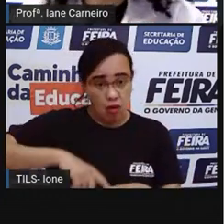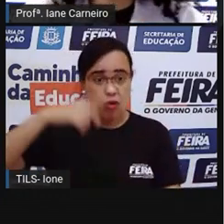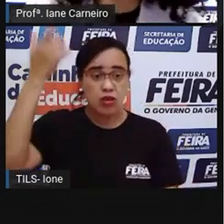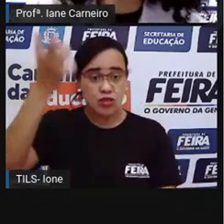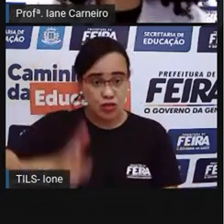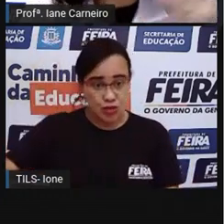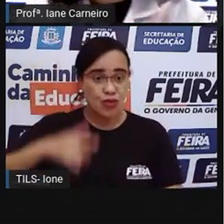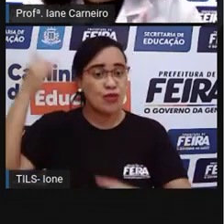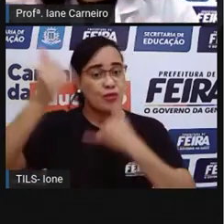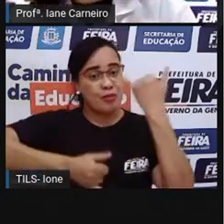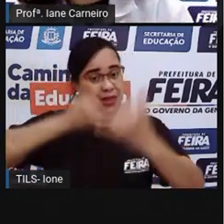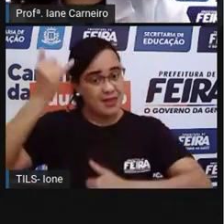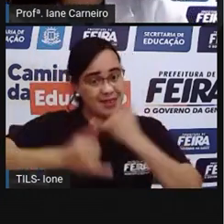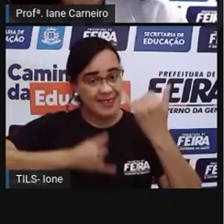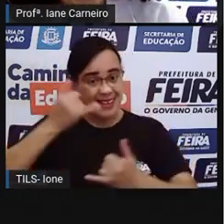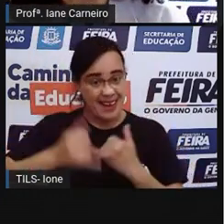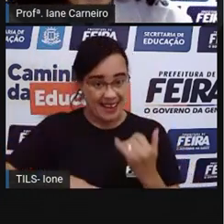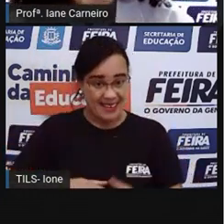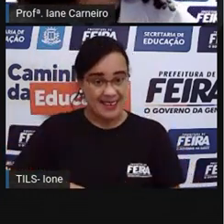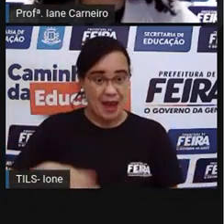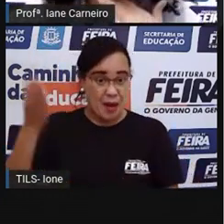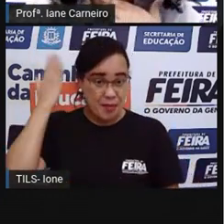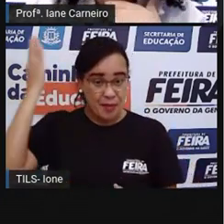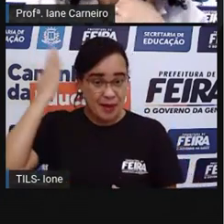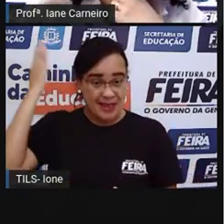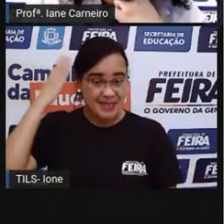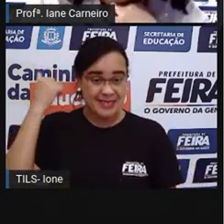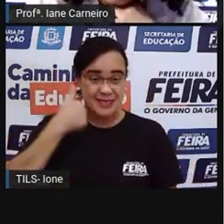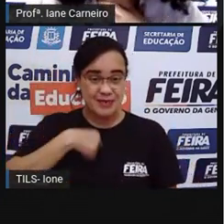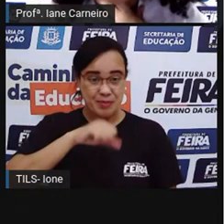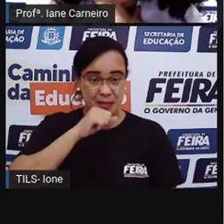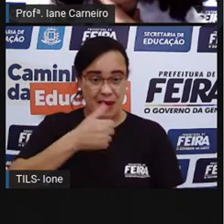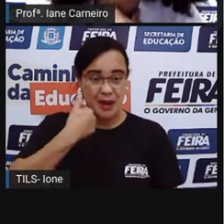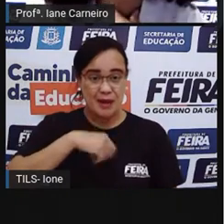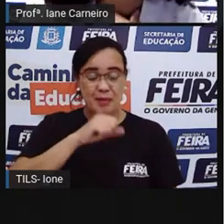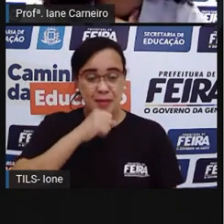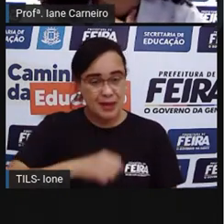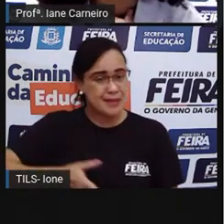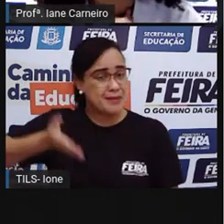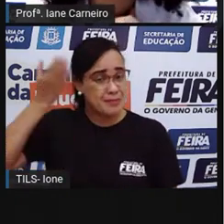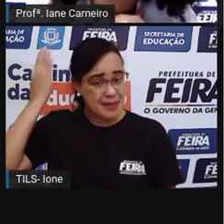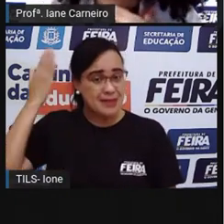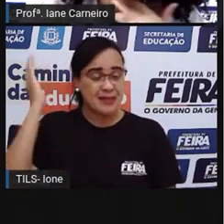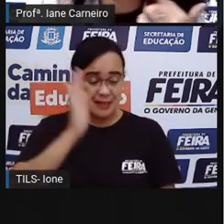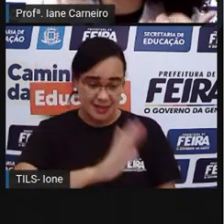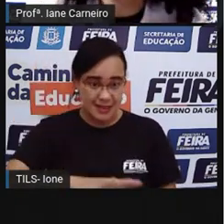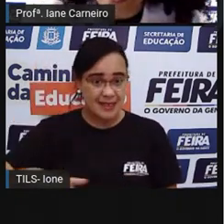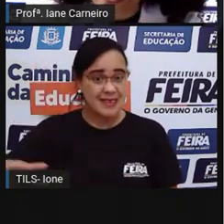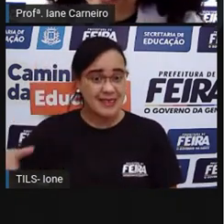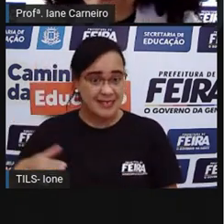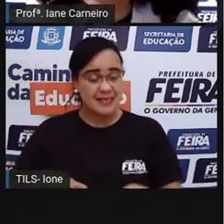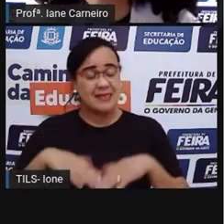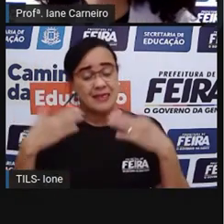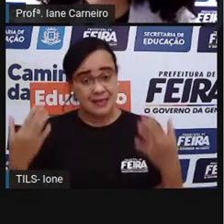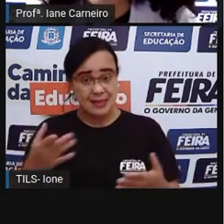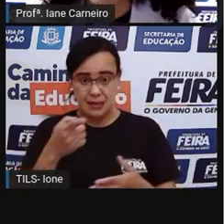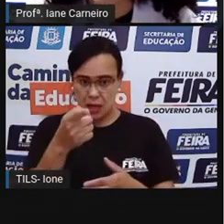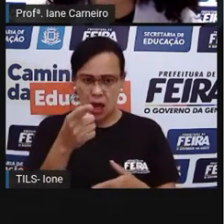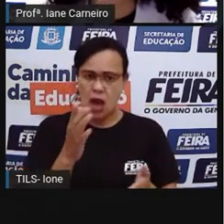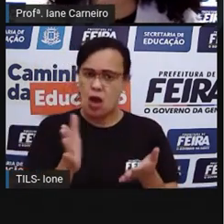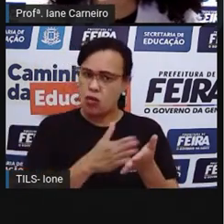infância da mamãe, da infância do papai, né? Então, esse livro foi interessante para a gente resgatar essas